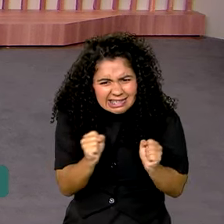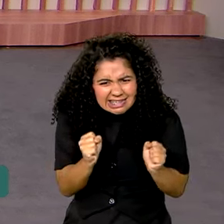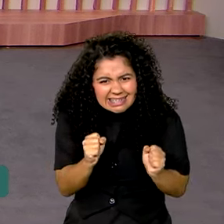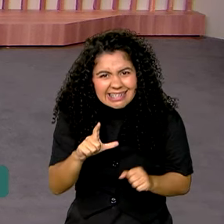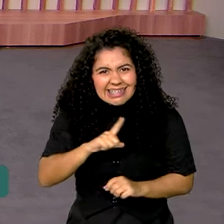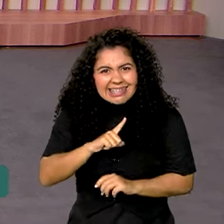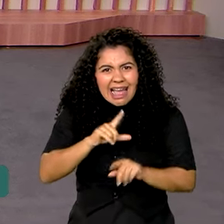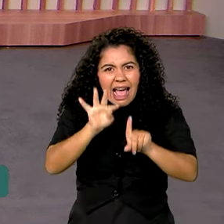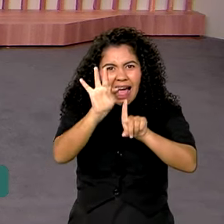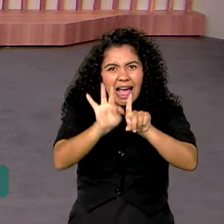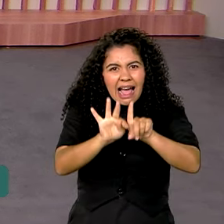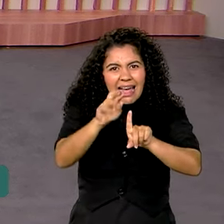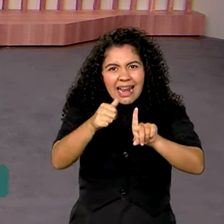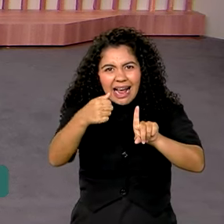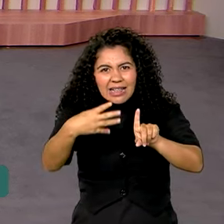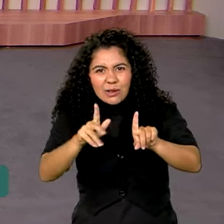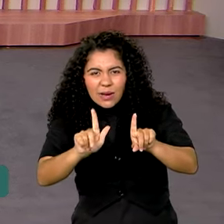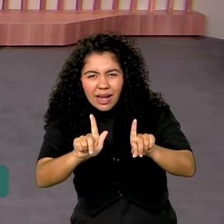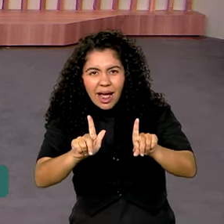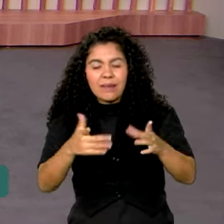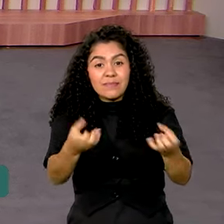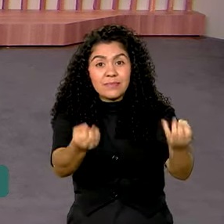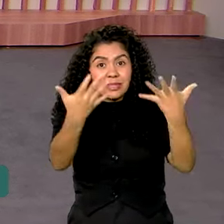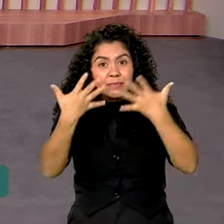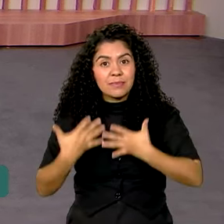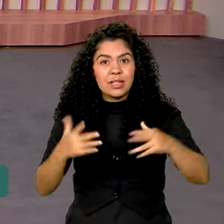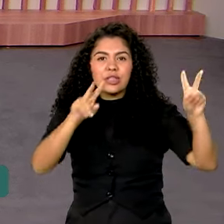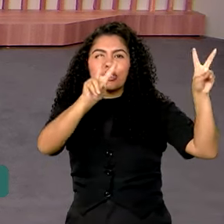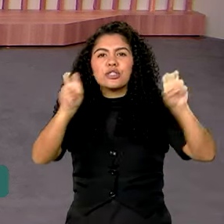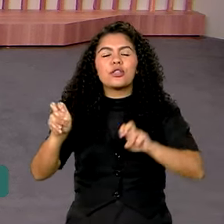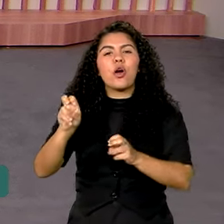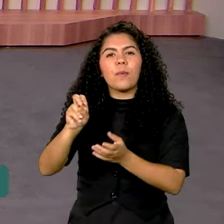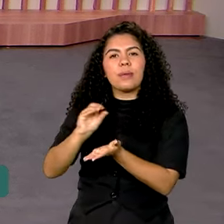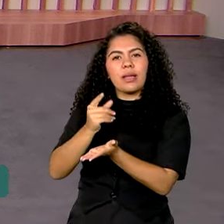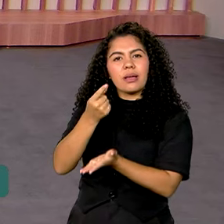14 graus. O que você tem para a gente aí do FIES? Boa semana para você.